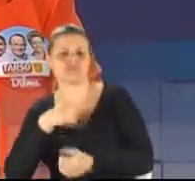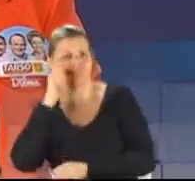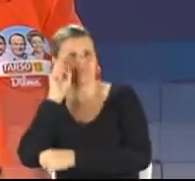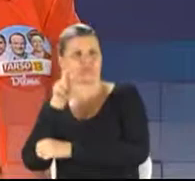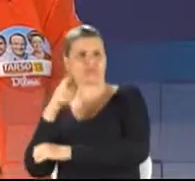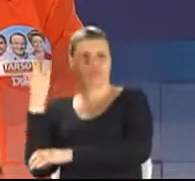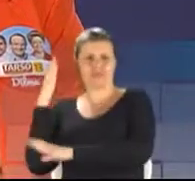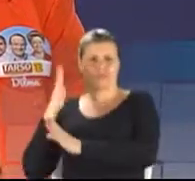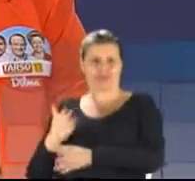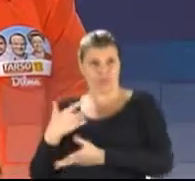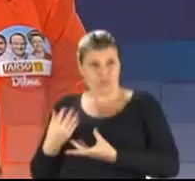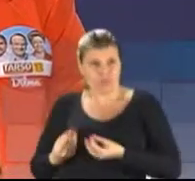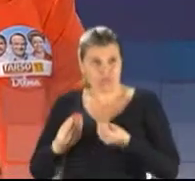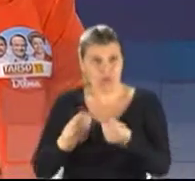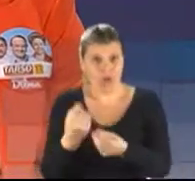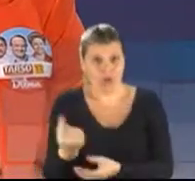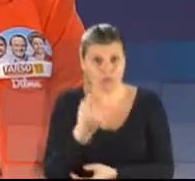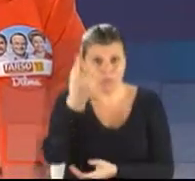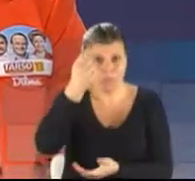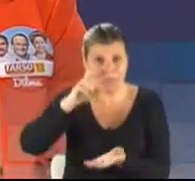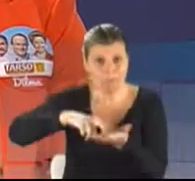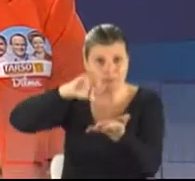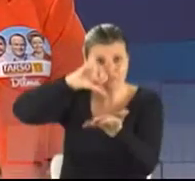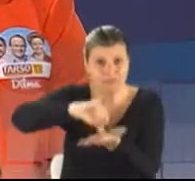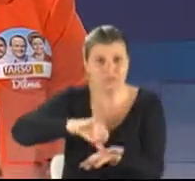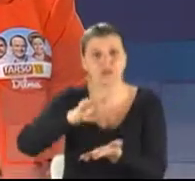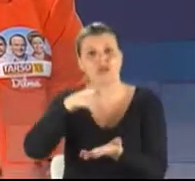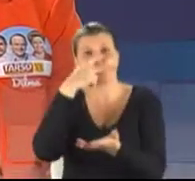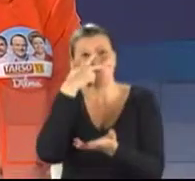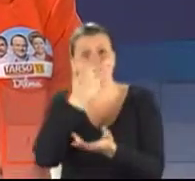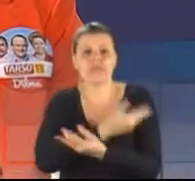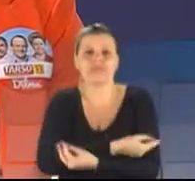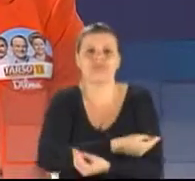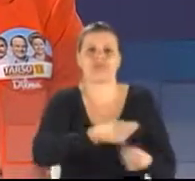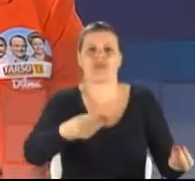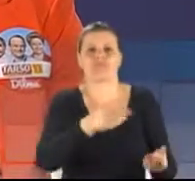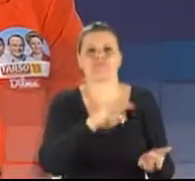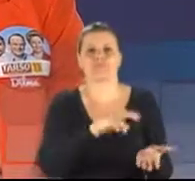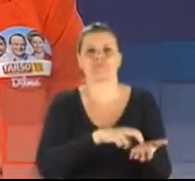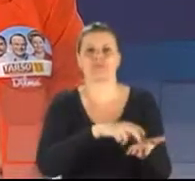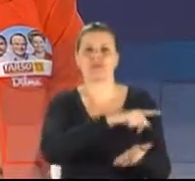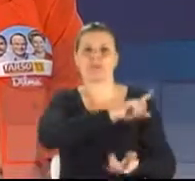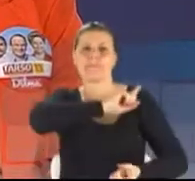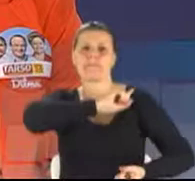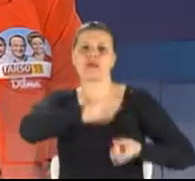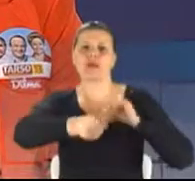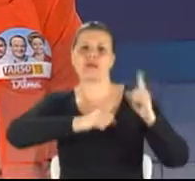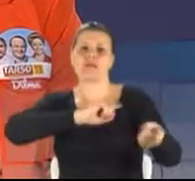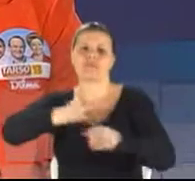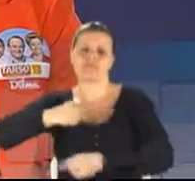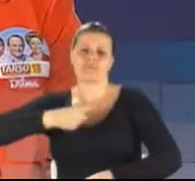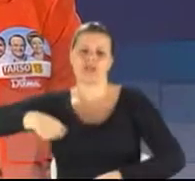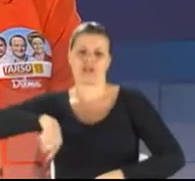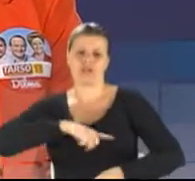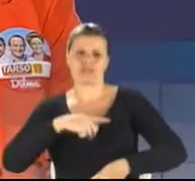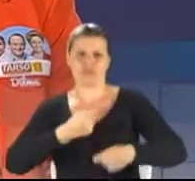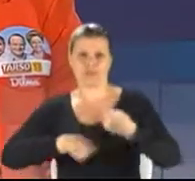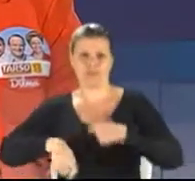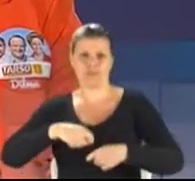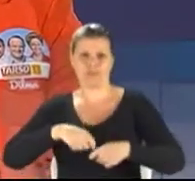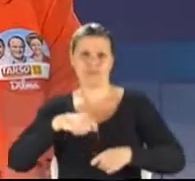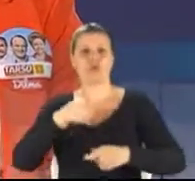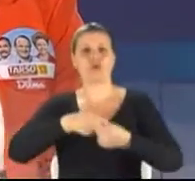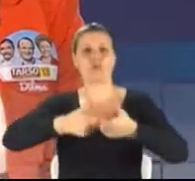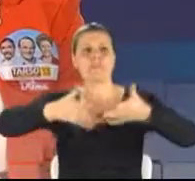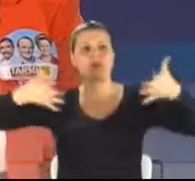Dar autonomia ao Banco Central é dar, sim, para os bancos ditarem a nossa economia, a macroeconomia.